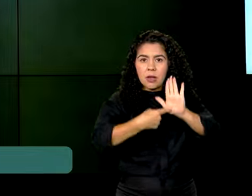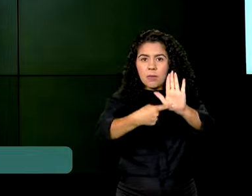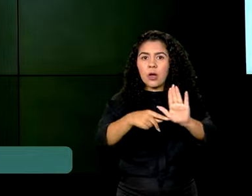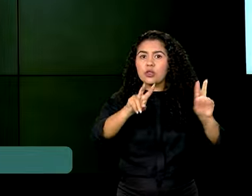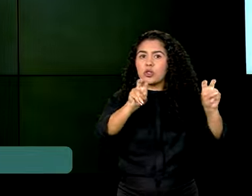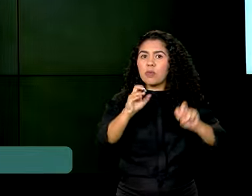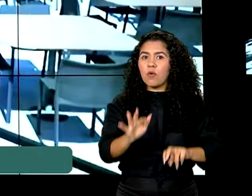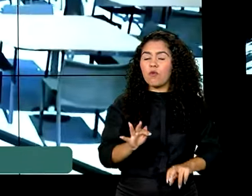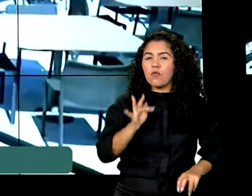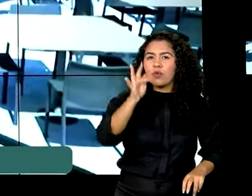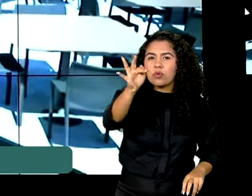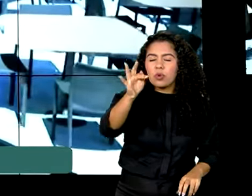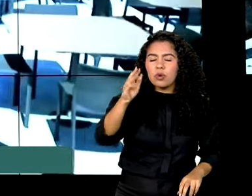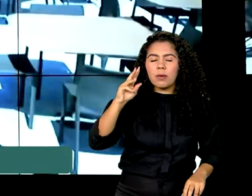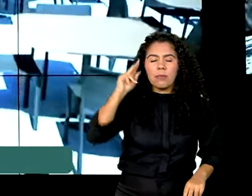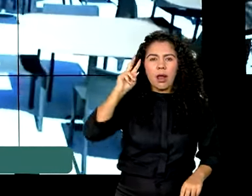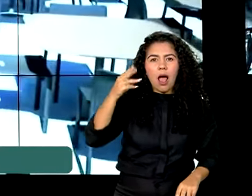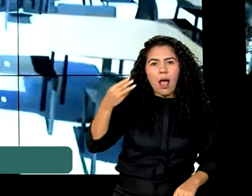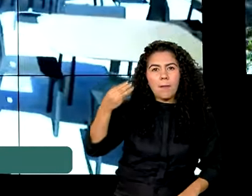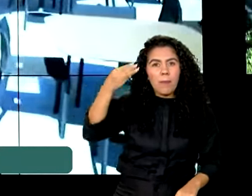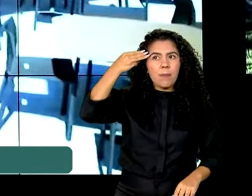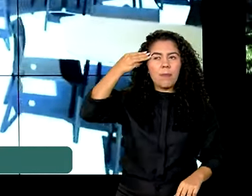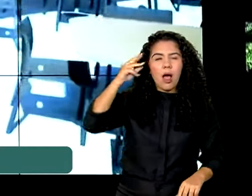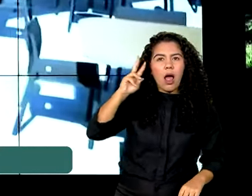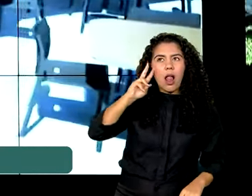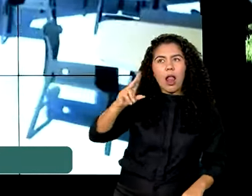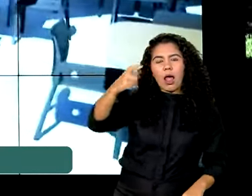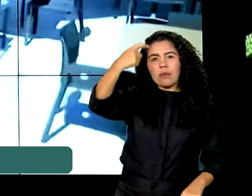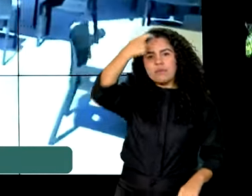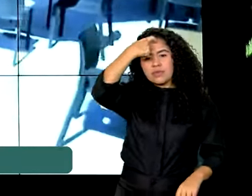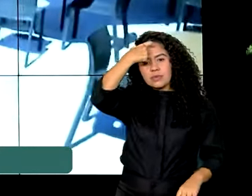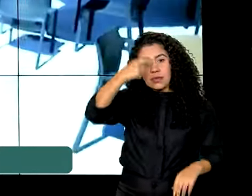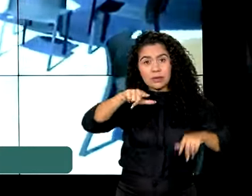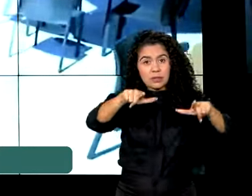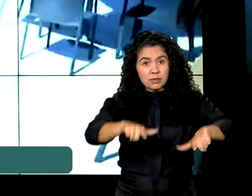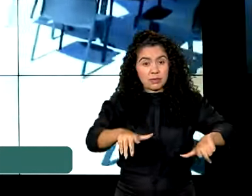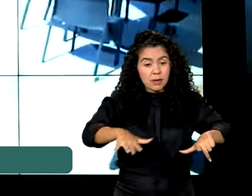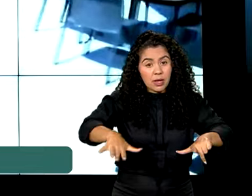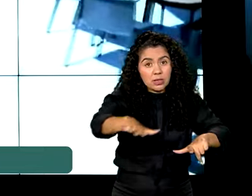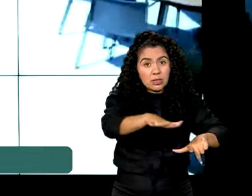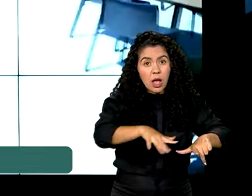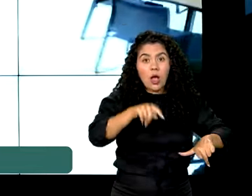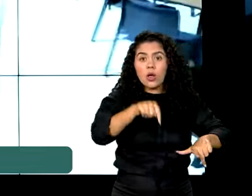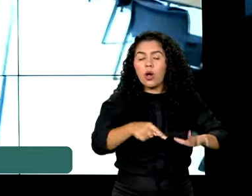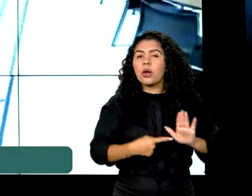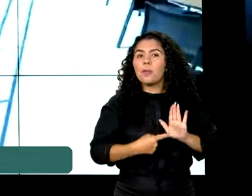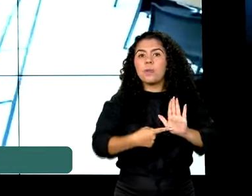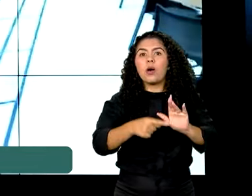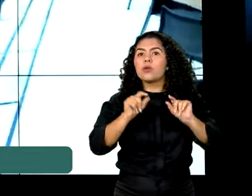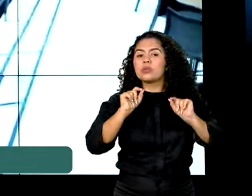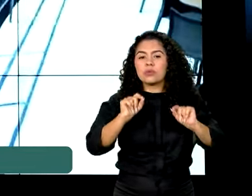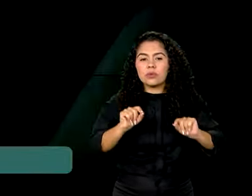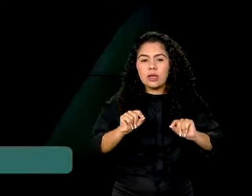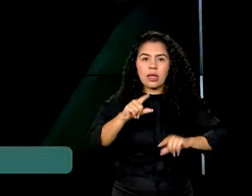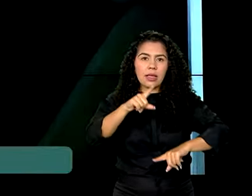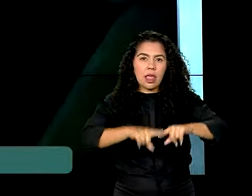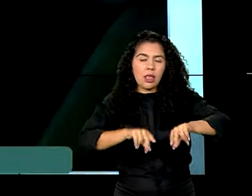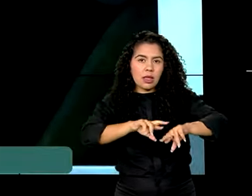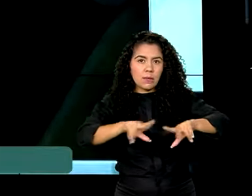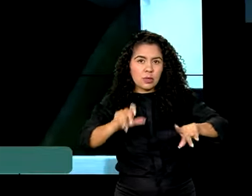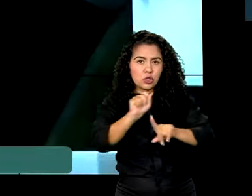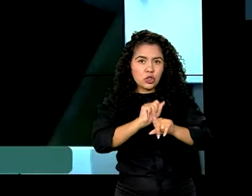apresentado em São Paulo, o espaço ganhará novo significado, como equipamento sociocultural,